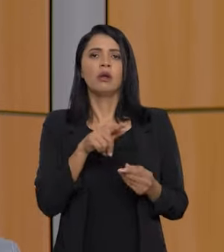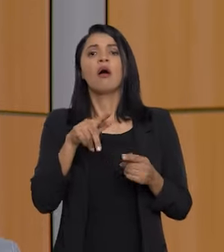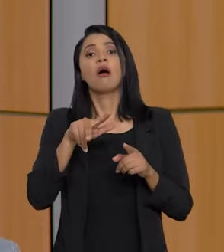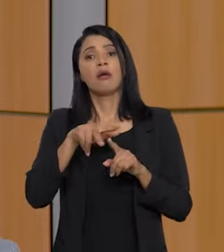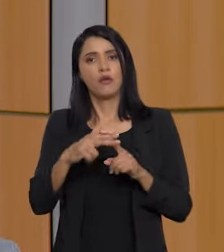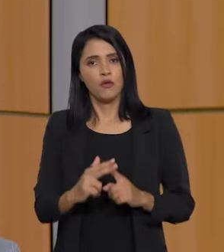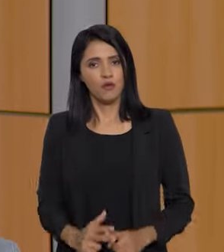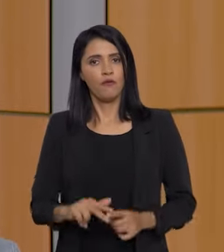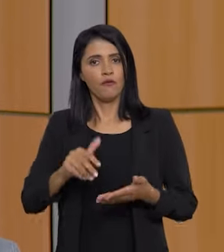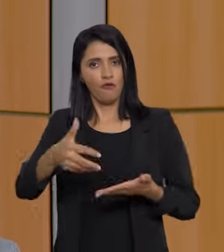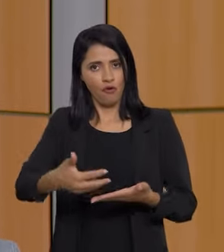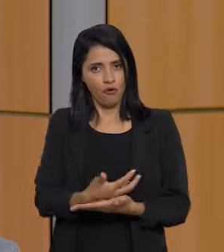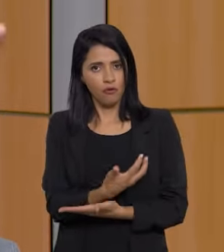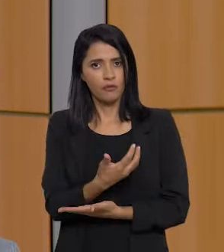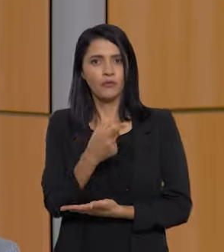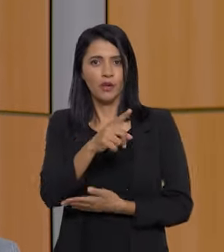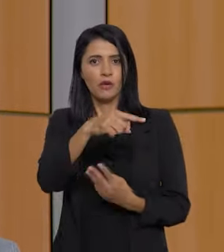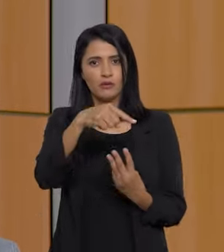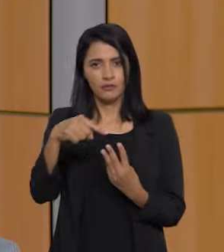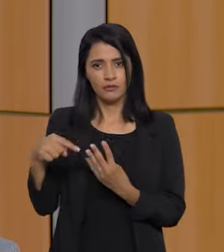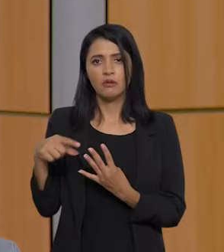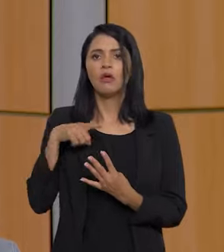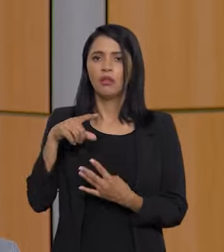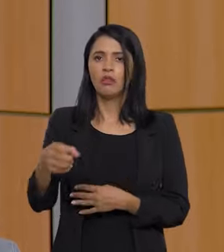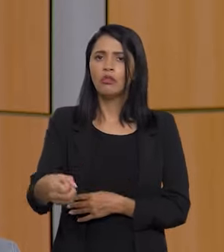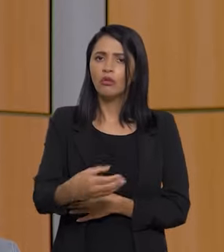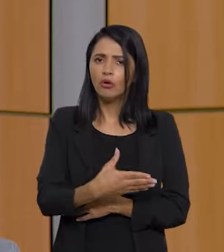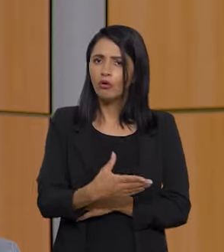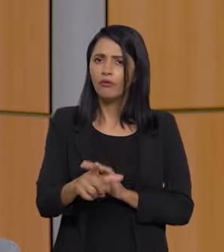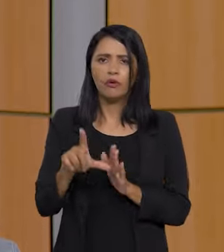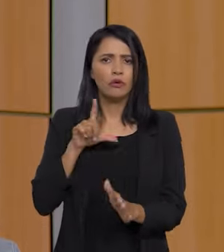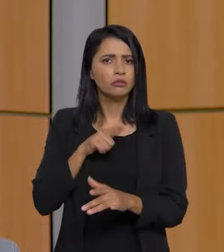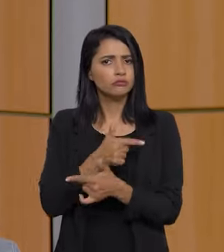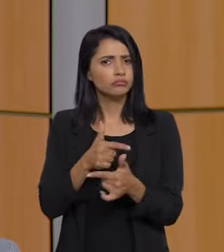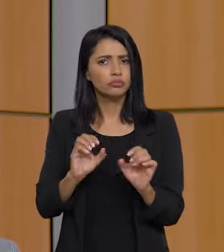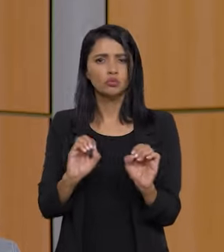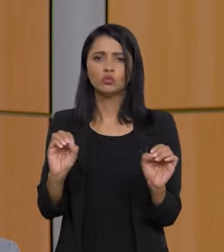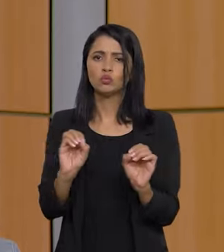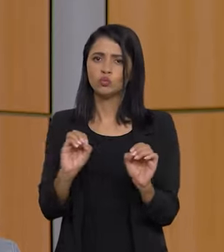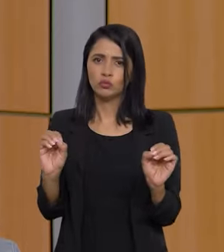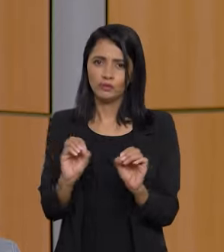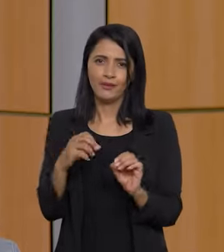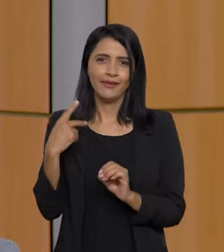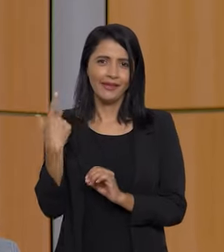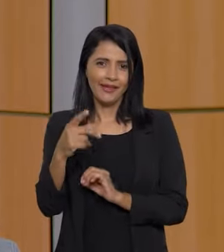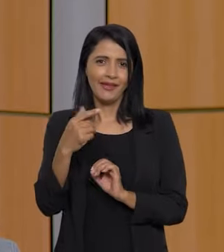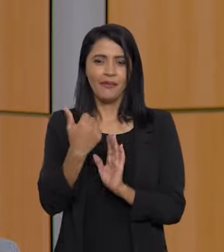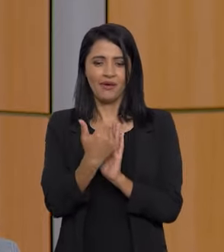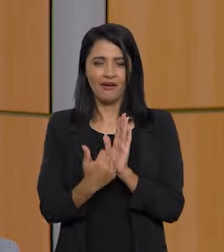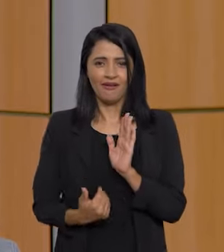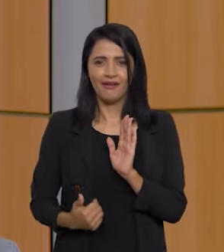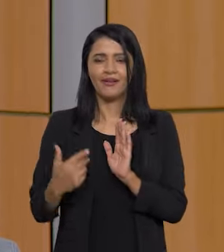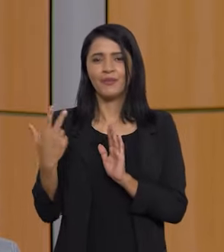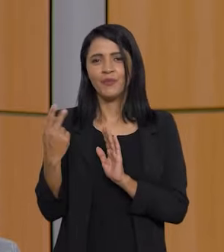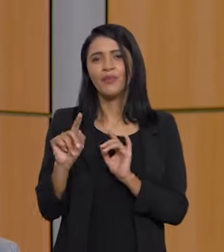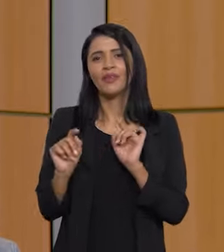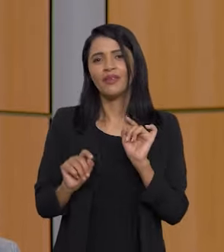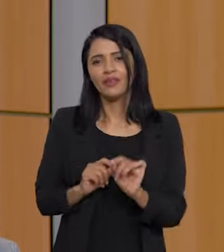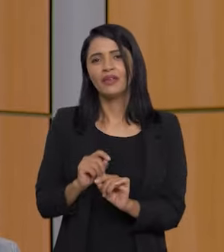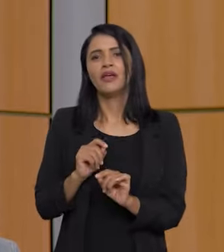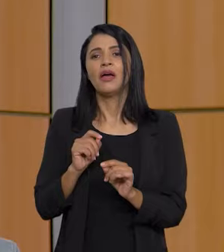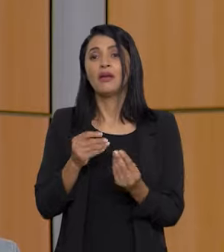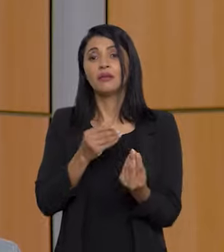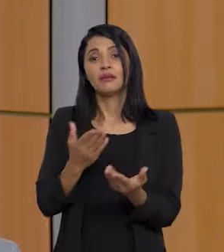reforma agrária. Então, essas modalidades são novas, não tinham até então no cardápio de